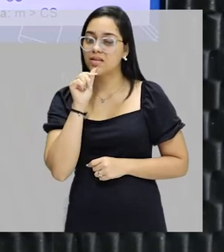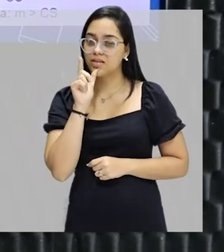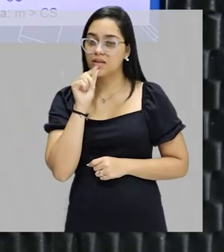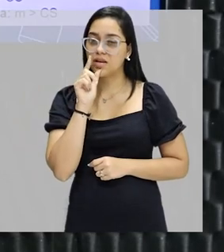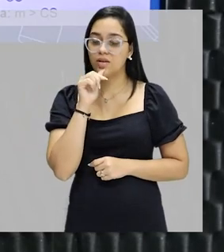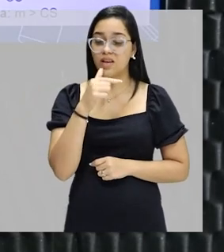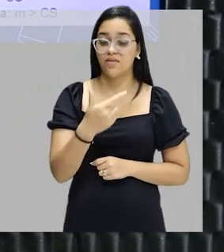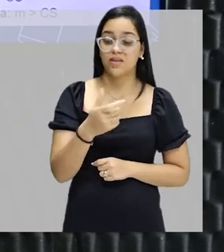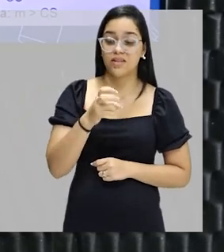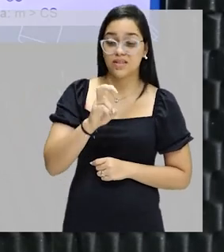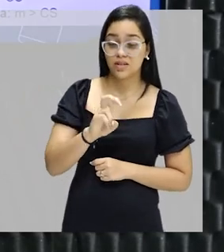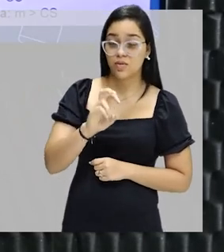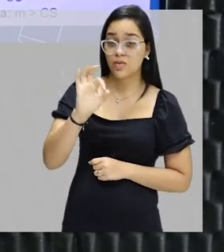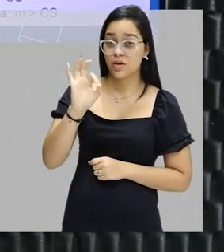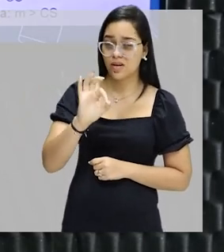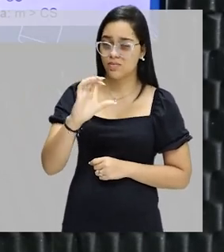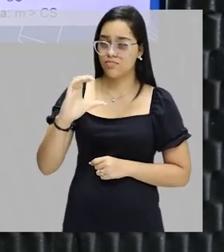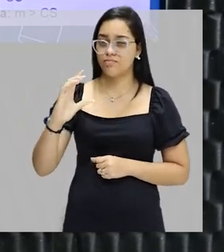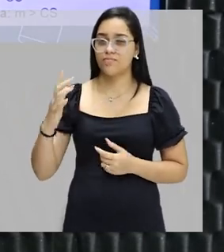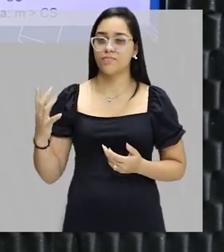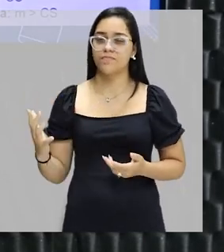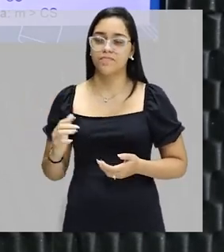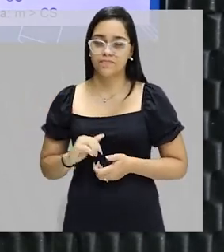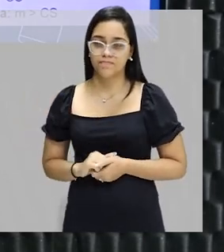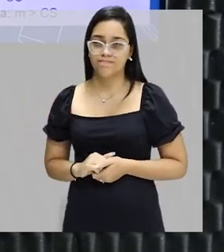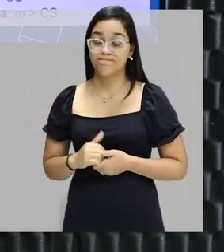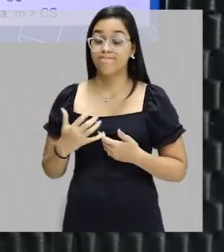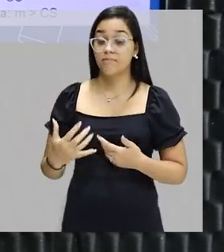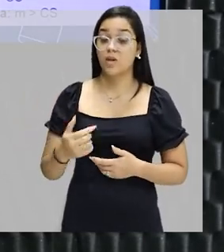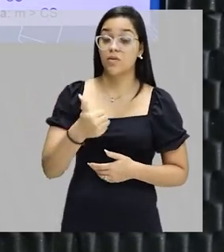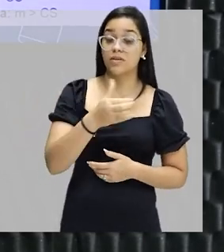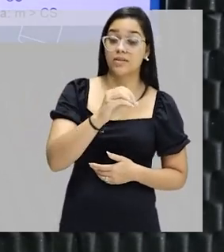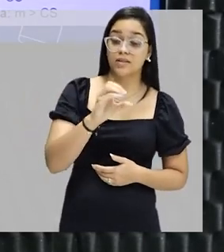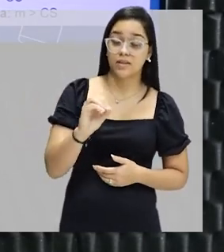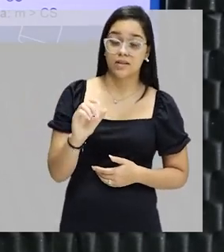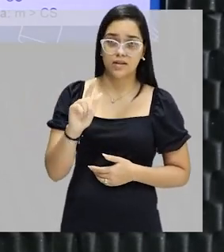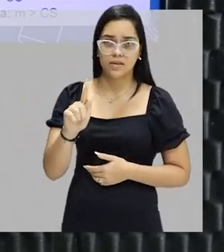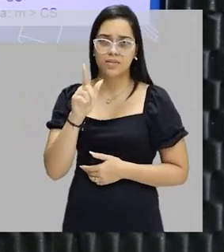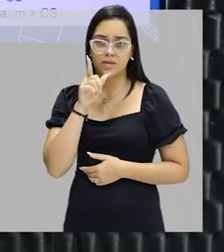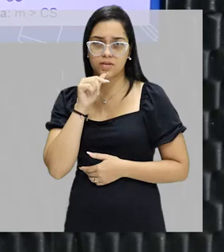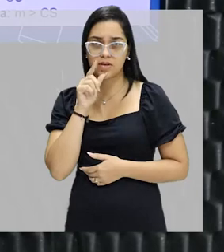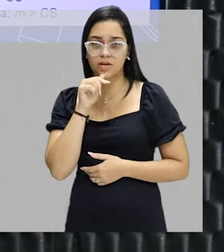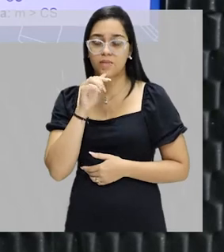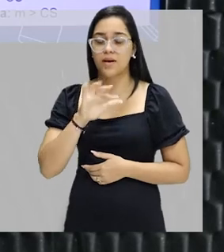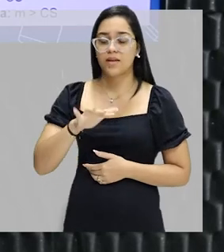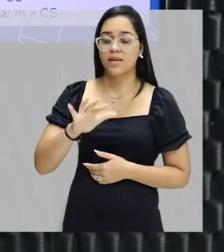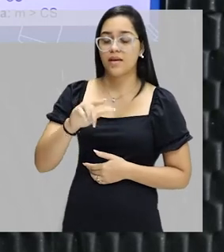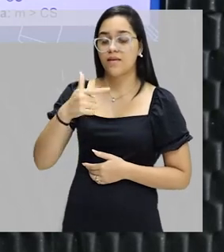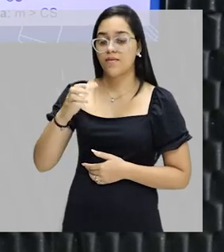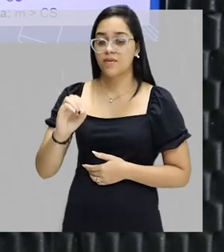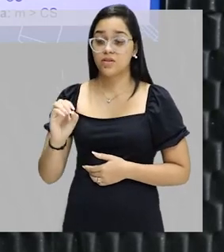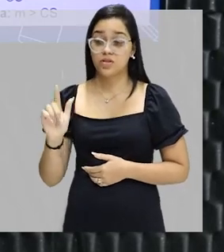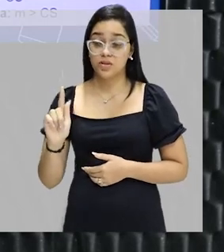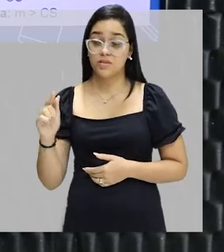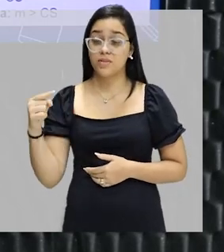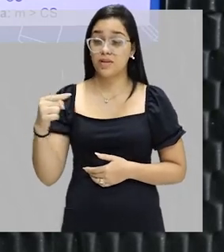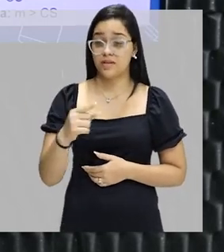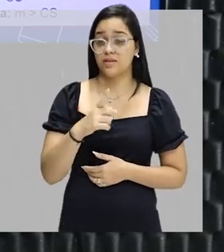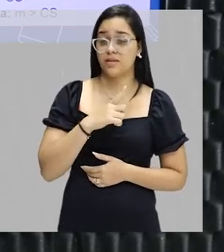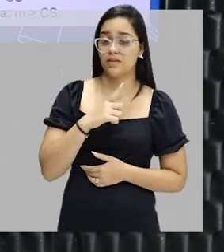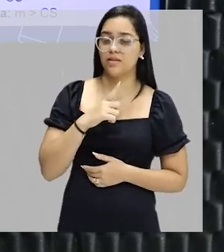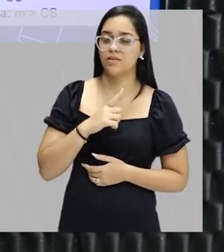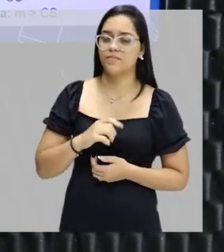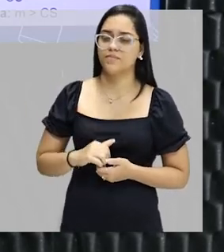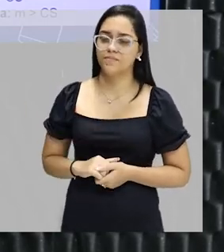25 graus Celsius. Show? Então, 100 gramas de água dissolve até 20 gramas daquela substância X.